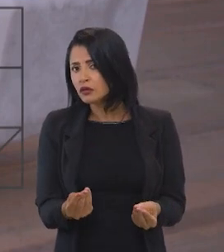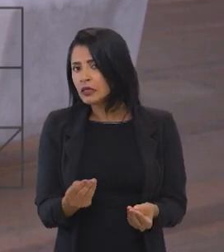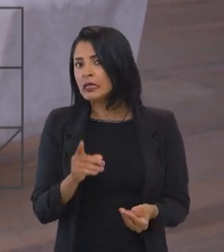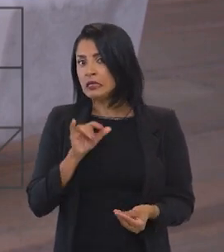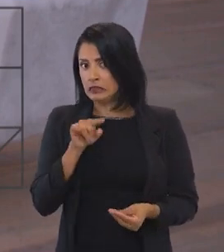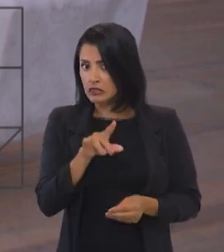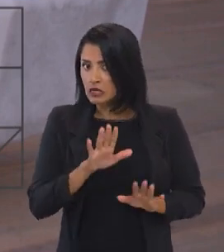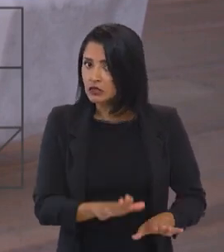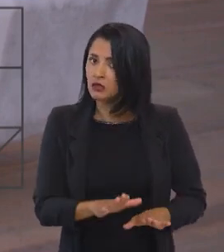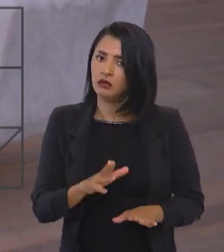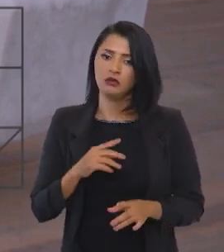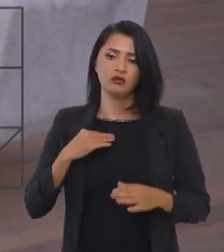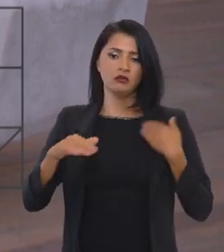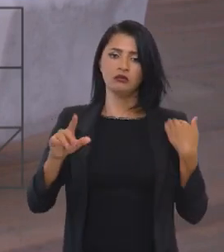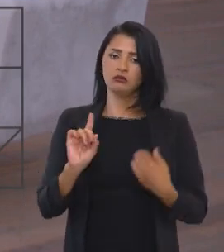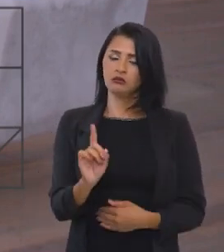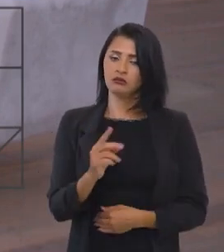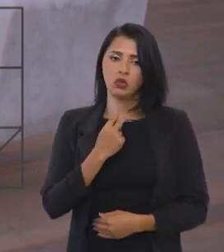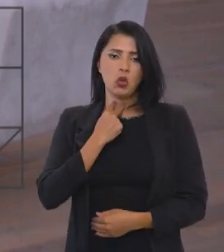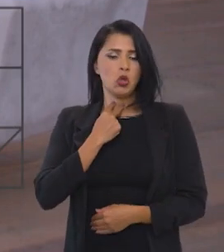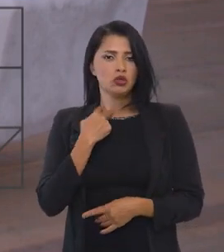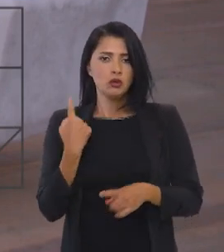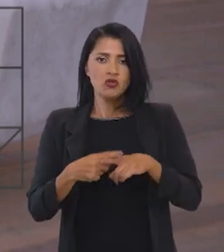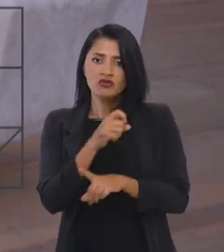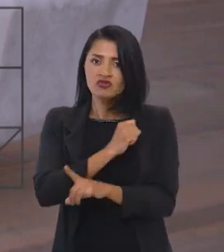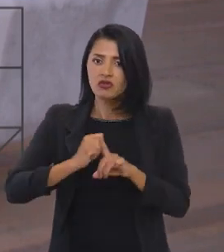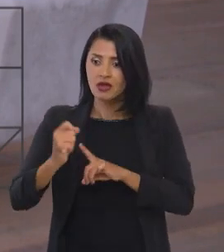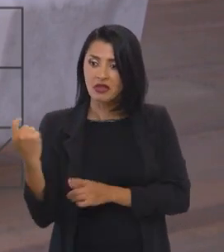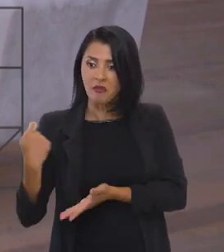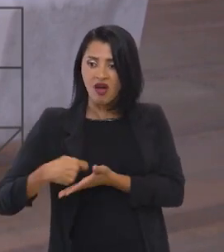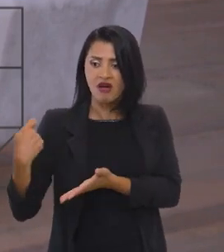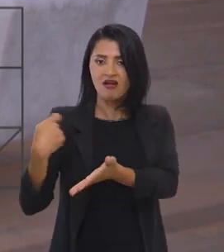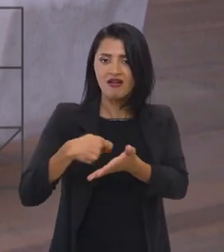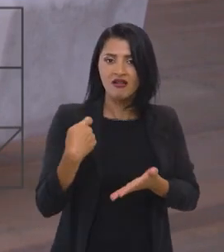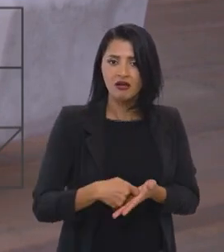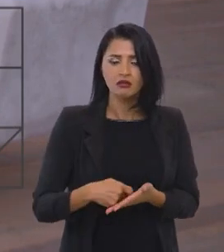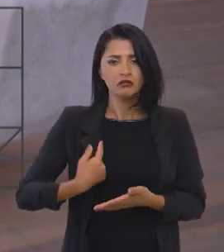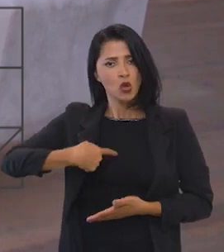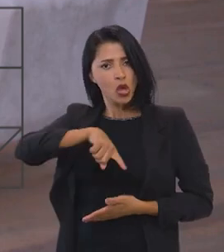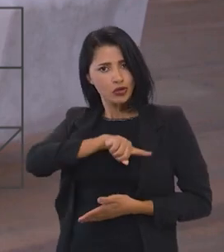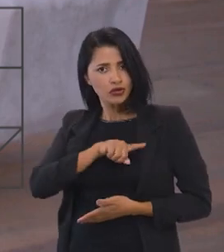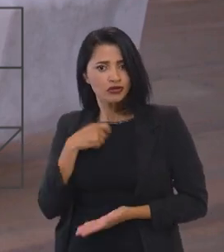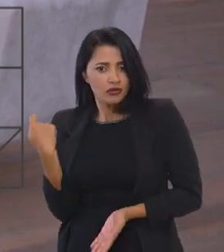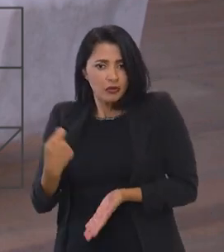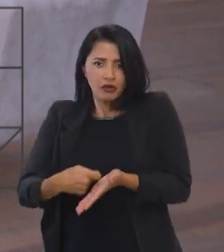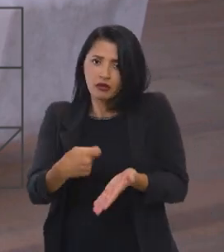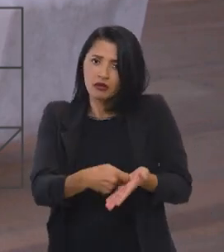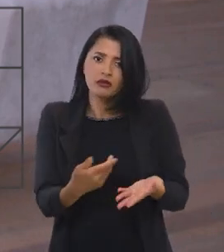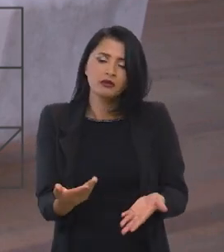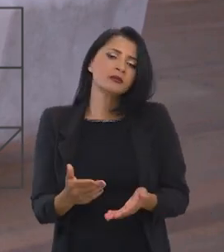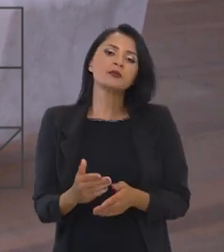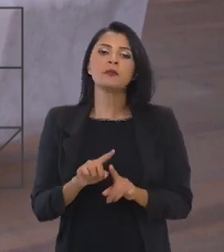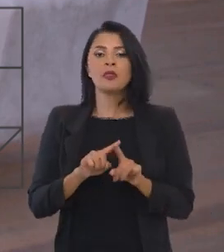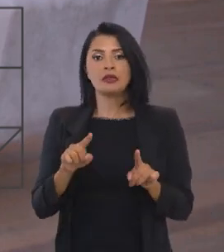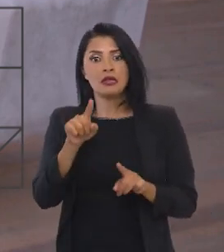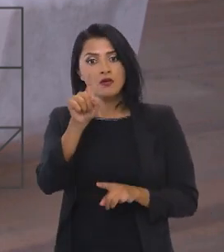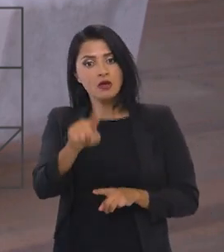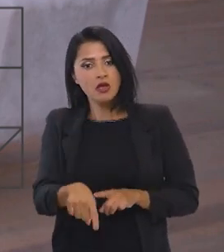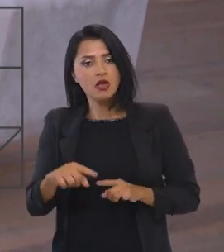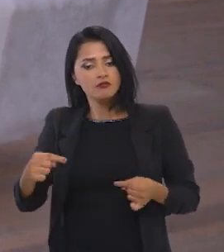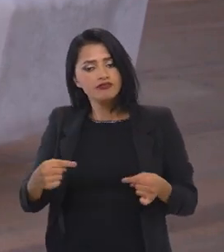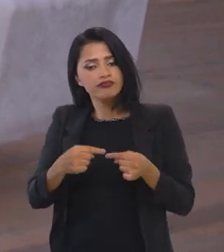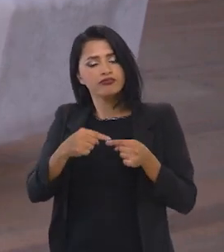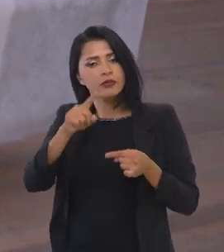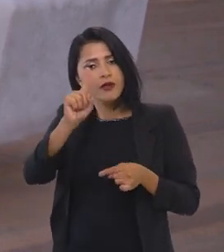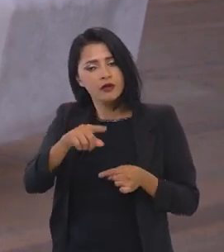precisava? Opa, se for assim, não dá para concordar. Por quê? Porque a sociedade está pagando essa conta. Porque todos nós pagamos essa conta. Então,